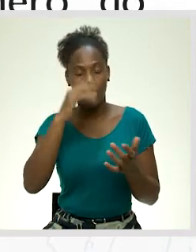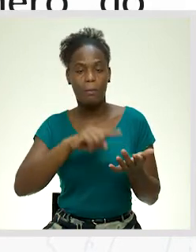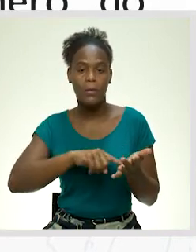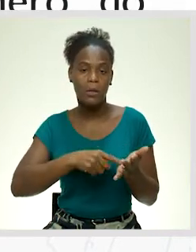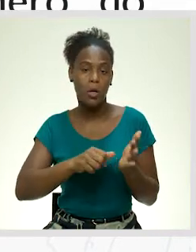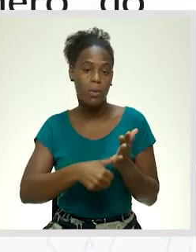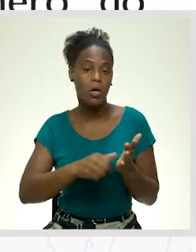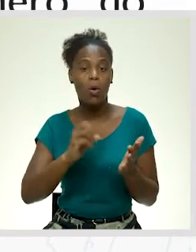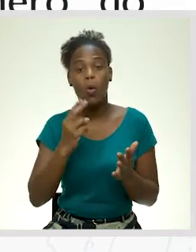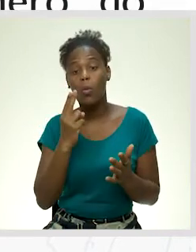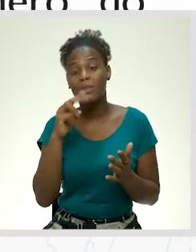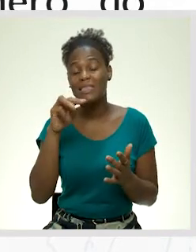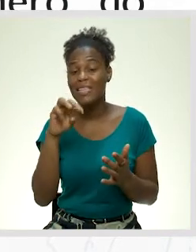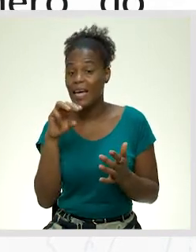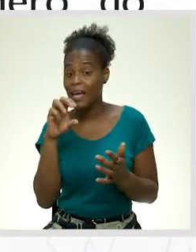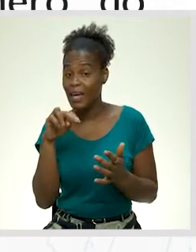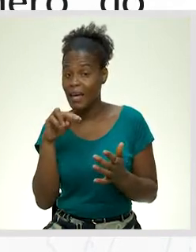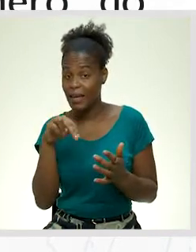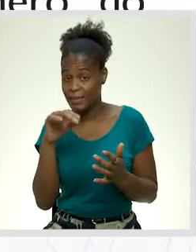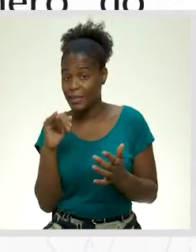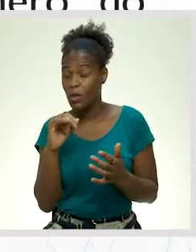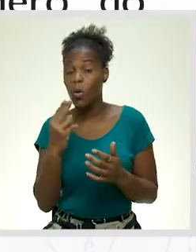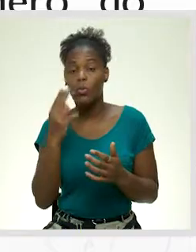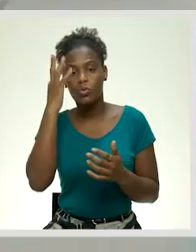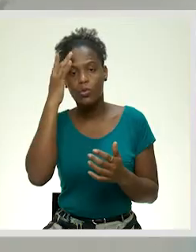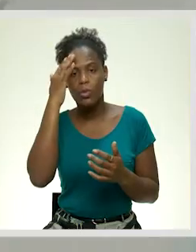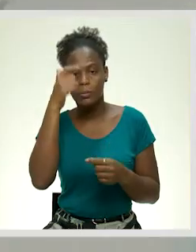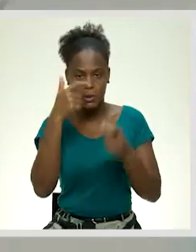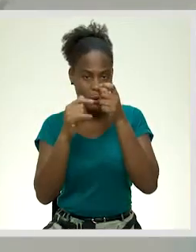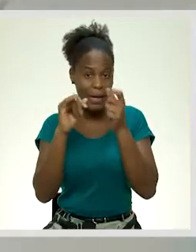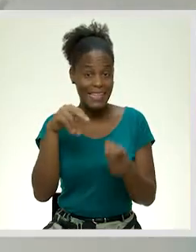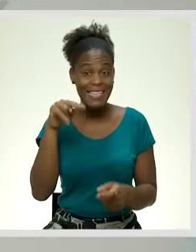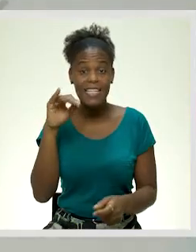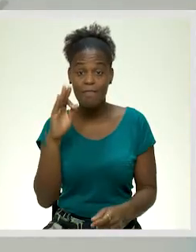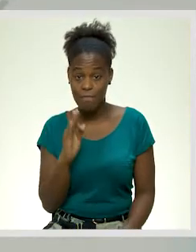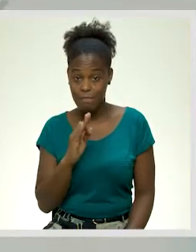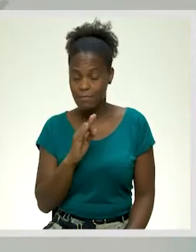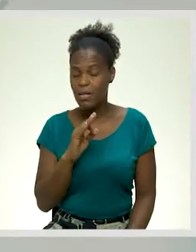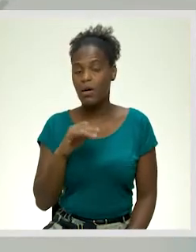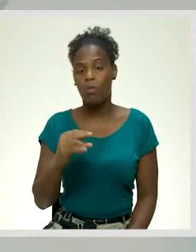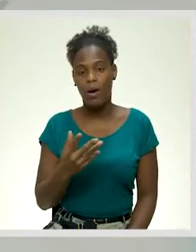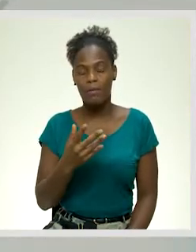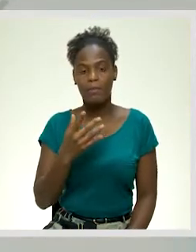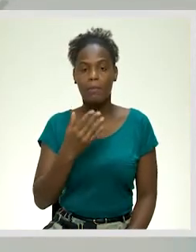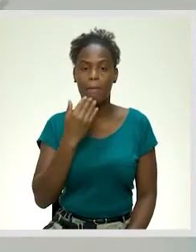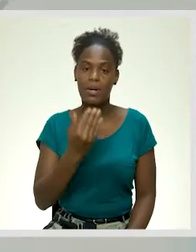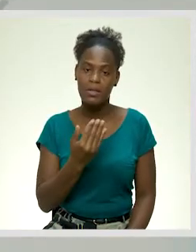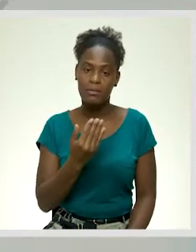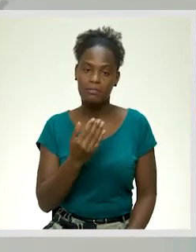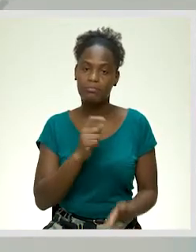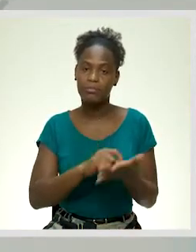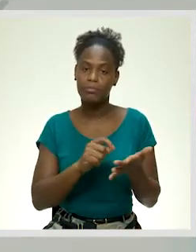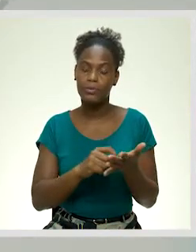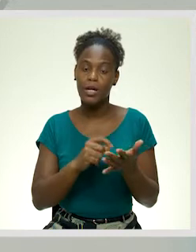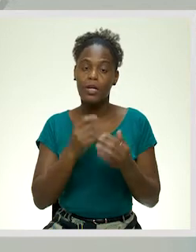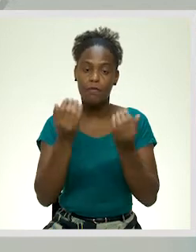CNI, número de contribuinte. Nunca esquecer que, ao fazer o requerimento, devemos colocar o